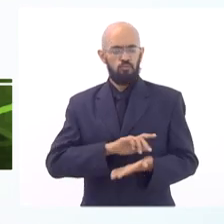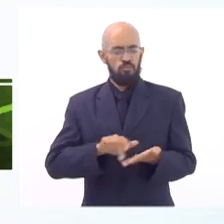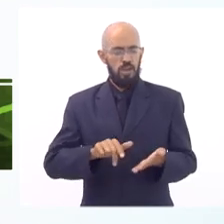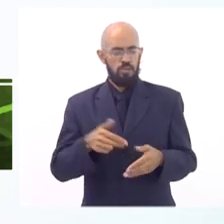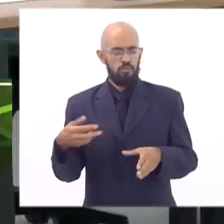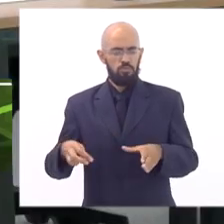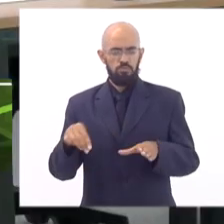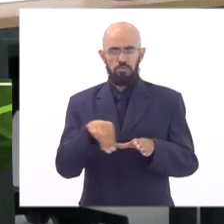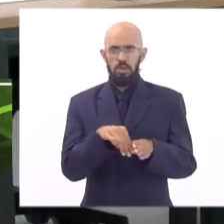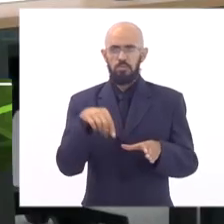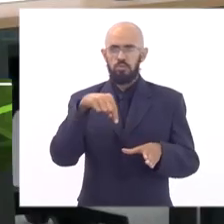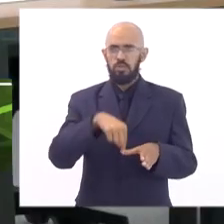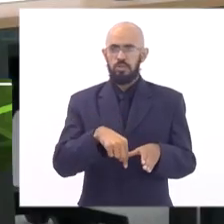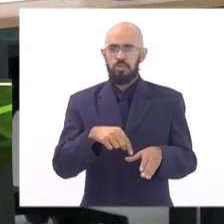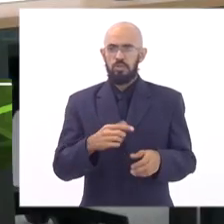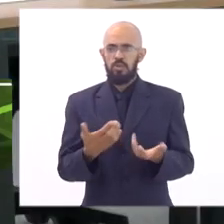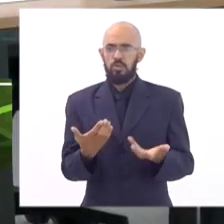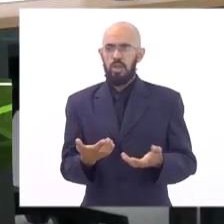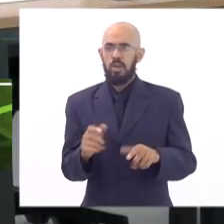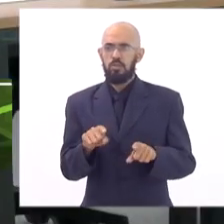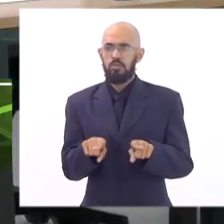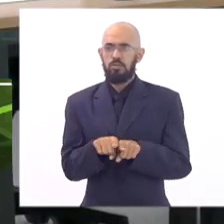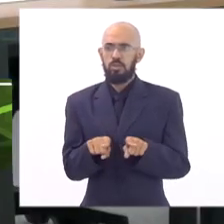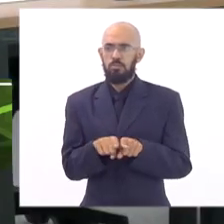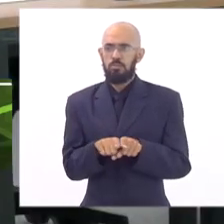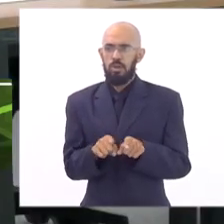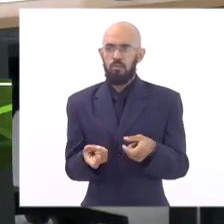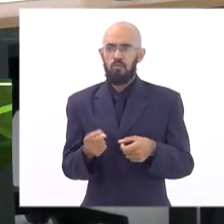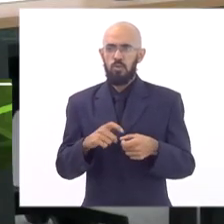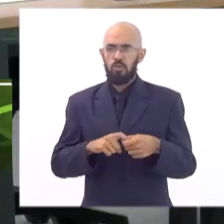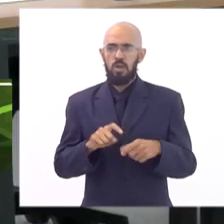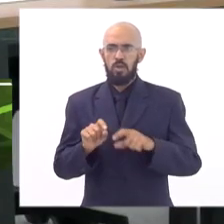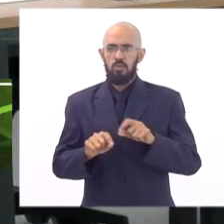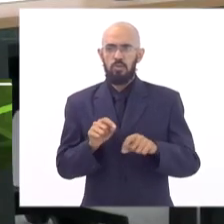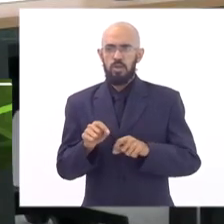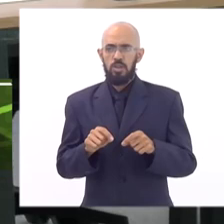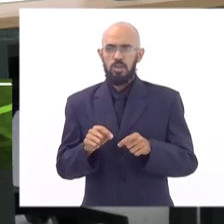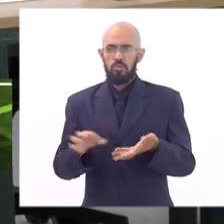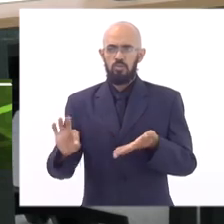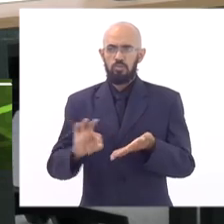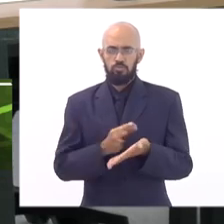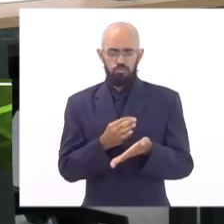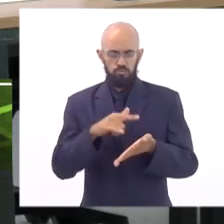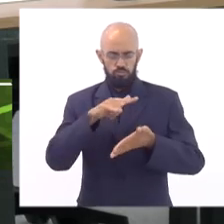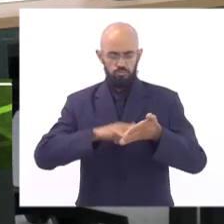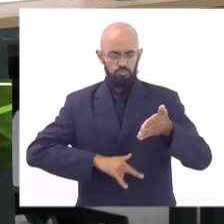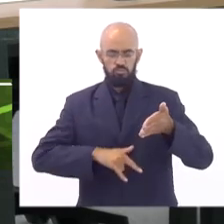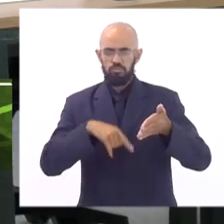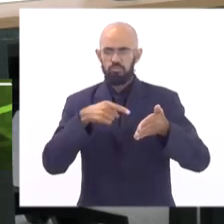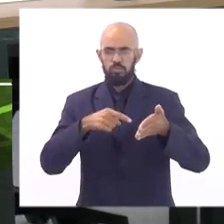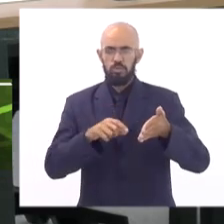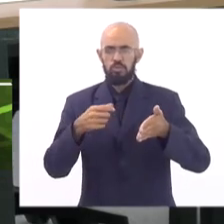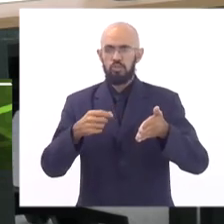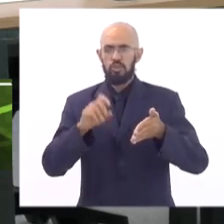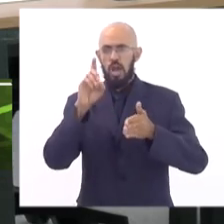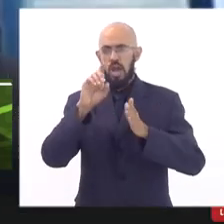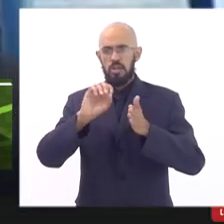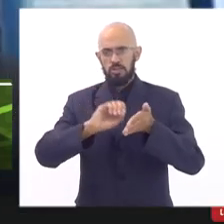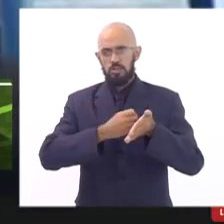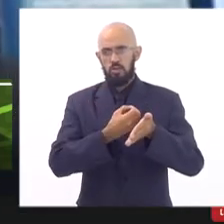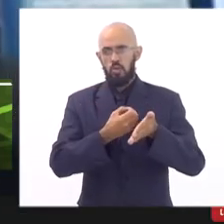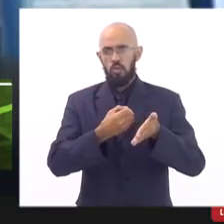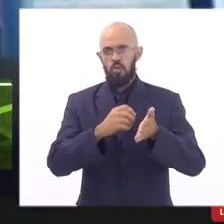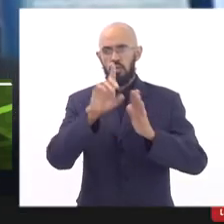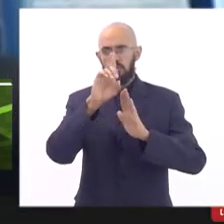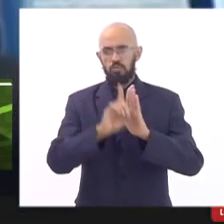eu só queria voltar na situação dos termos que nós assinamos enquanto diretores no início do ano a Celinha falou